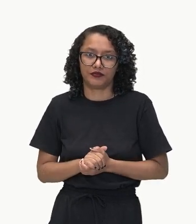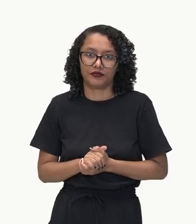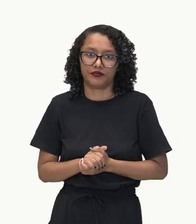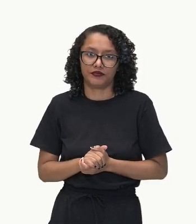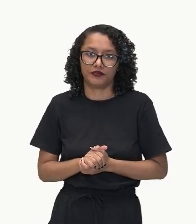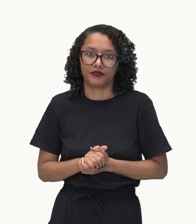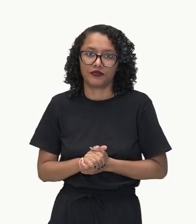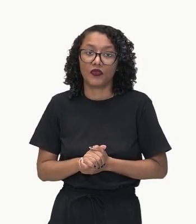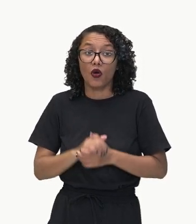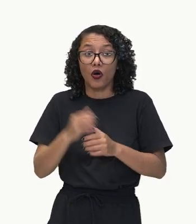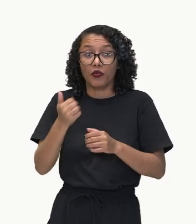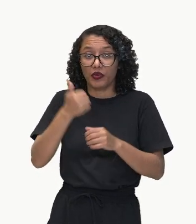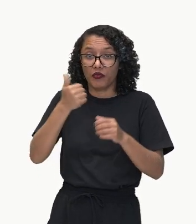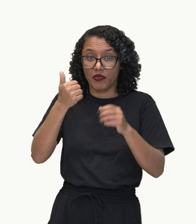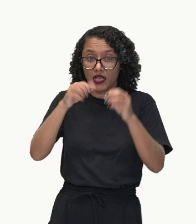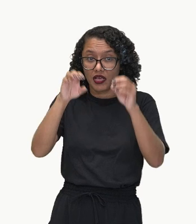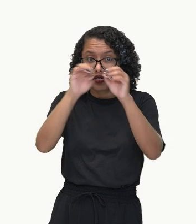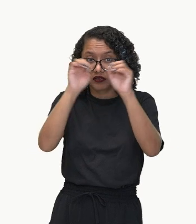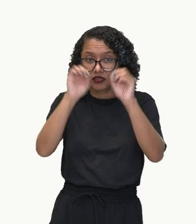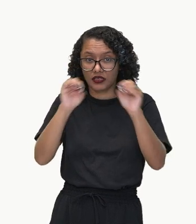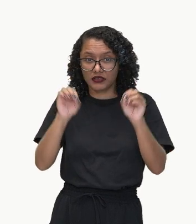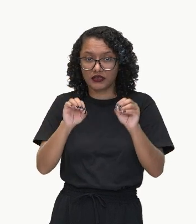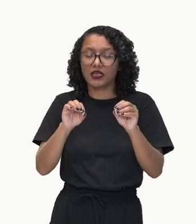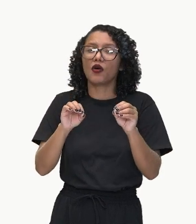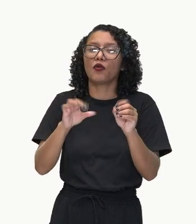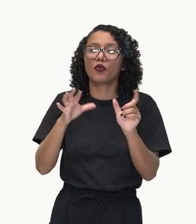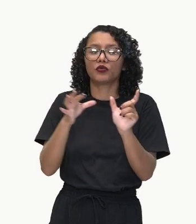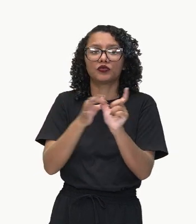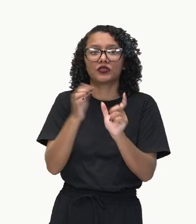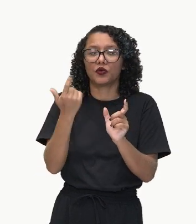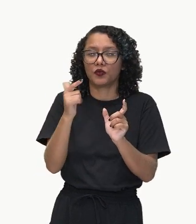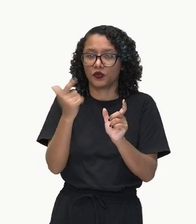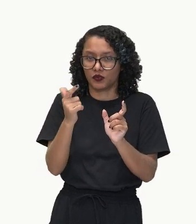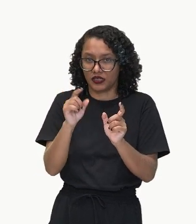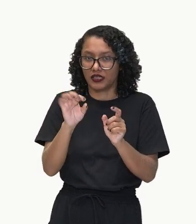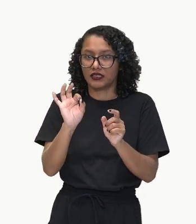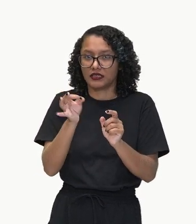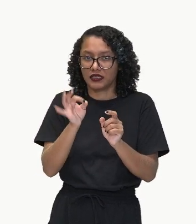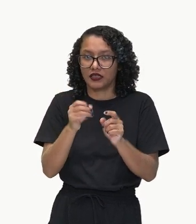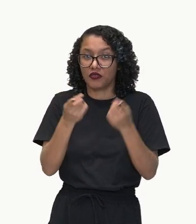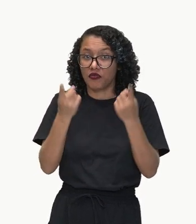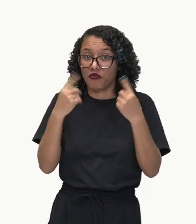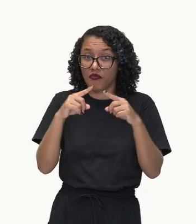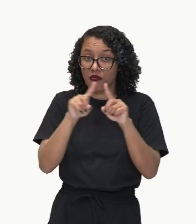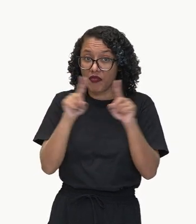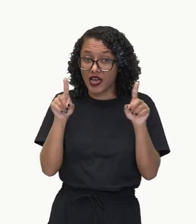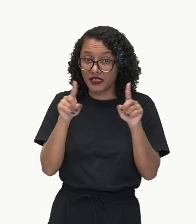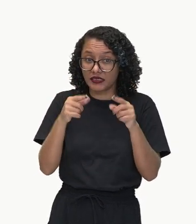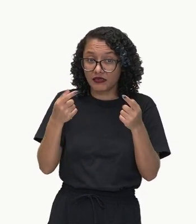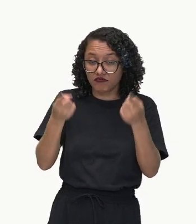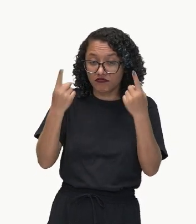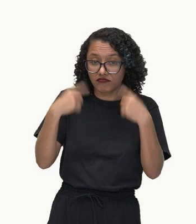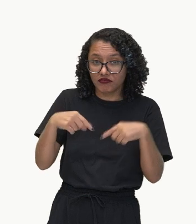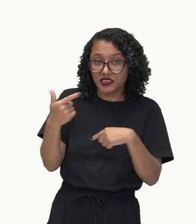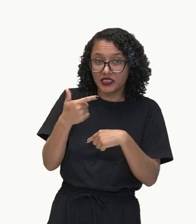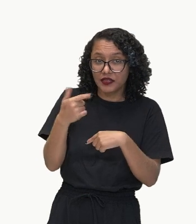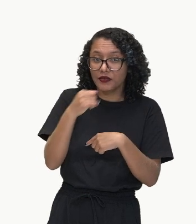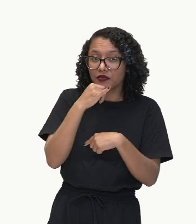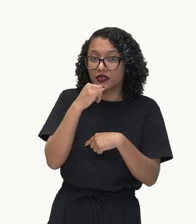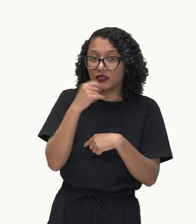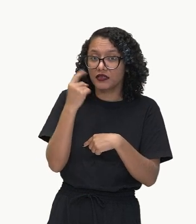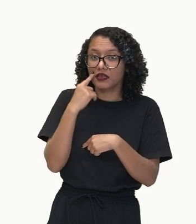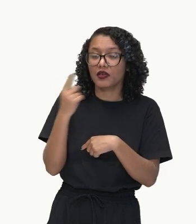conectivos, chamados também de conjunções, chamados também de síndetos. E no segundo exemplo, que nós trouxemos aqui,